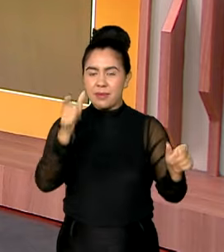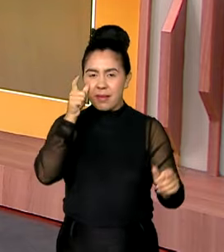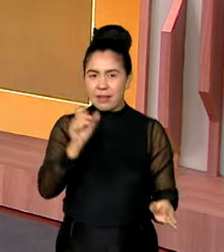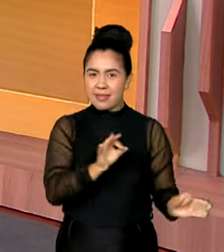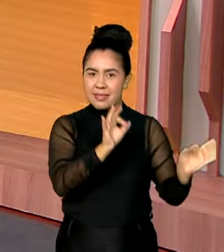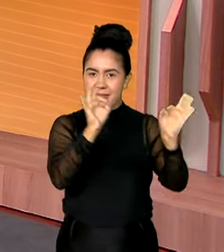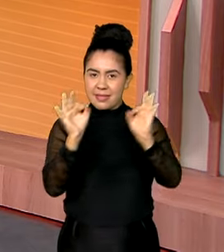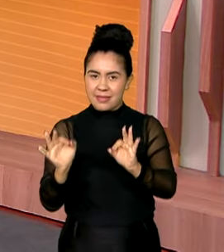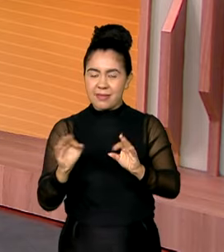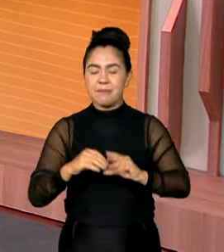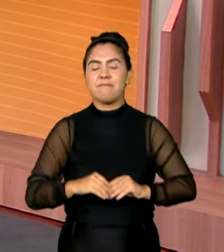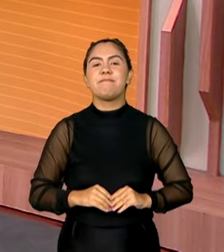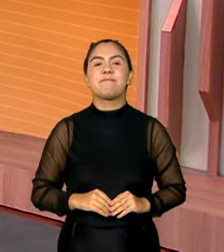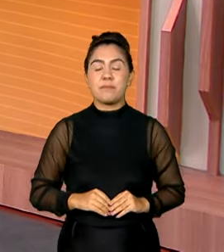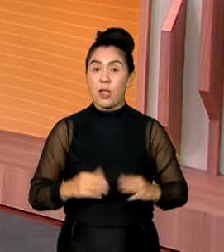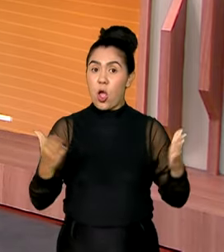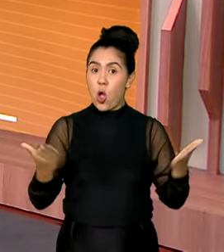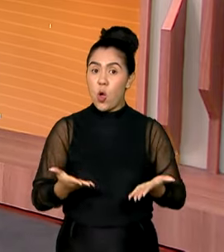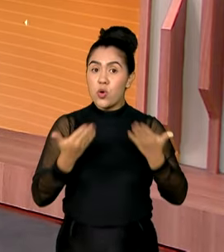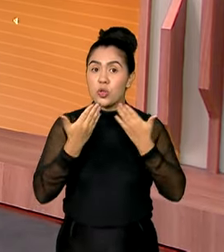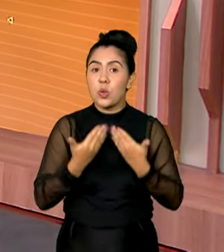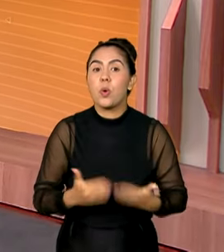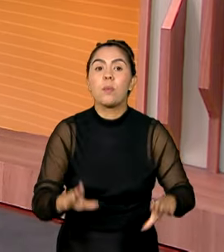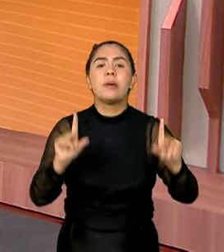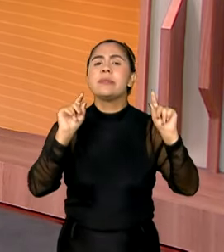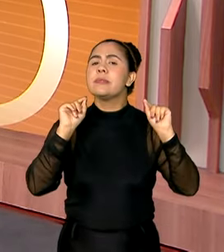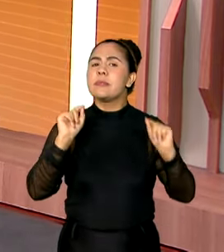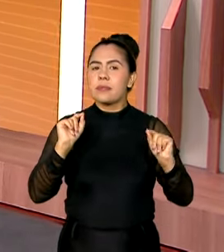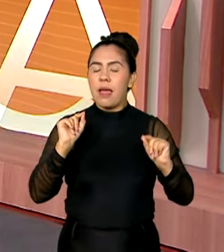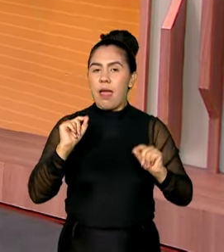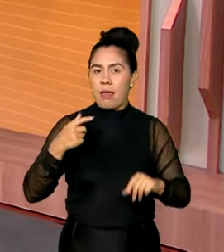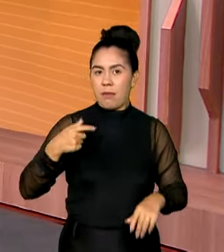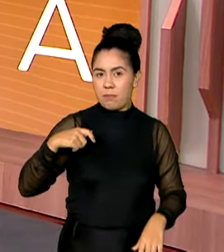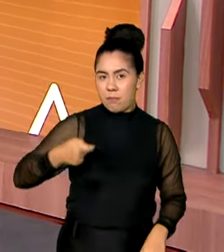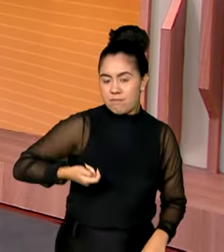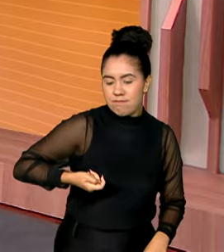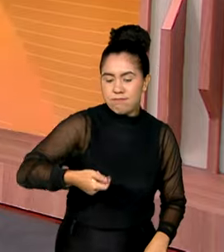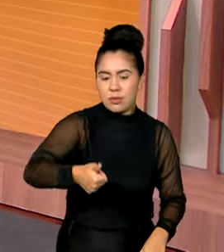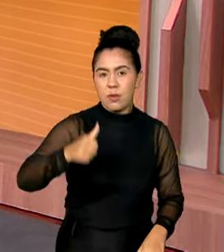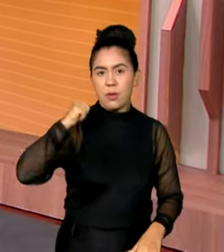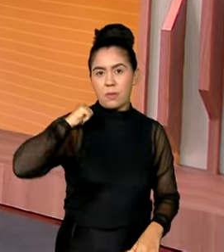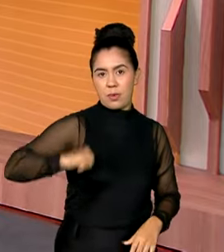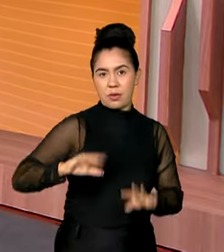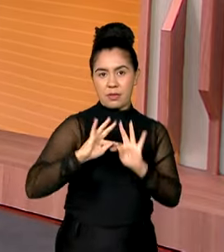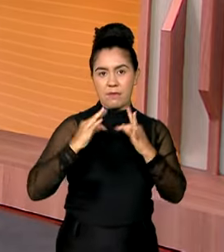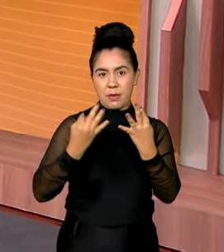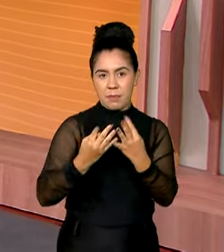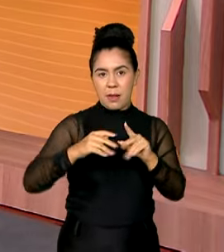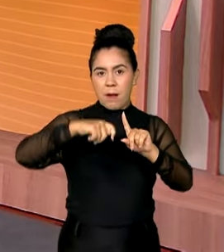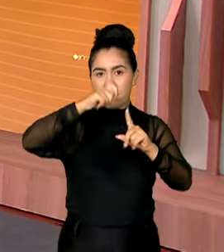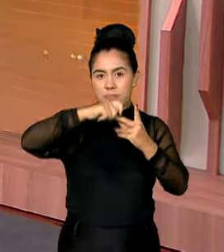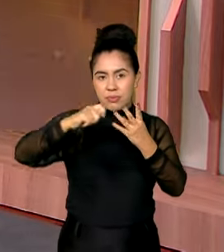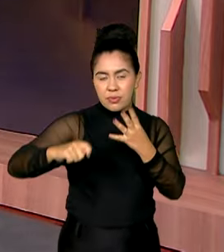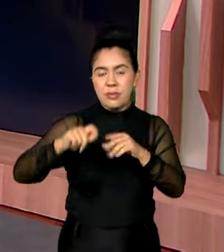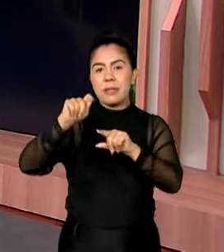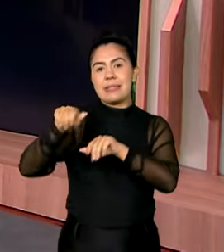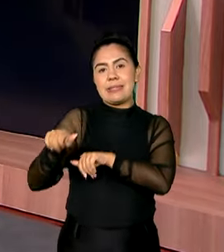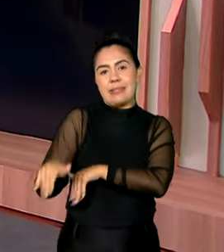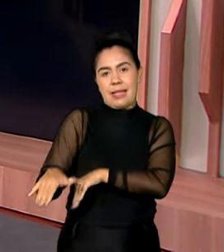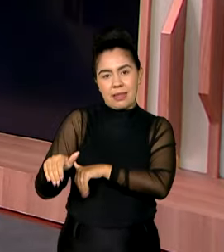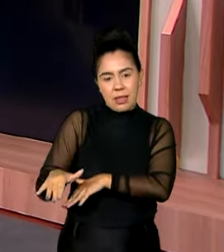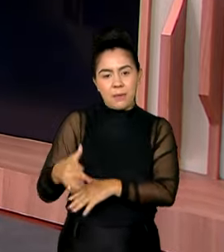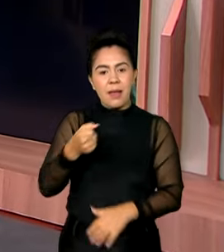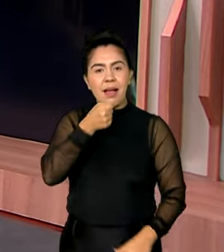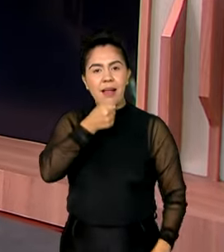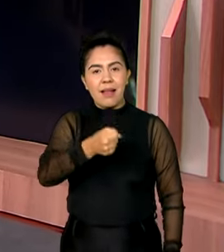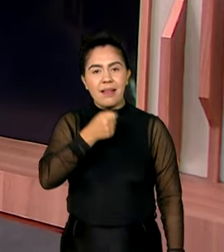E olha, começam hoje os pagamentos do Bolsa Família, referente a setembro. Vamos falar com a Flávia Grossi, lá do Rio